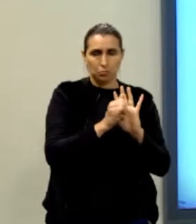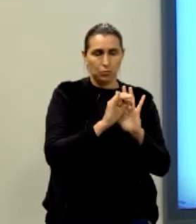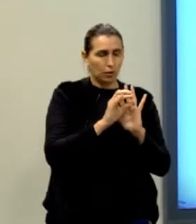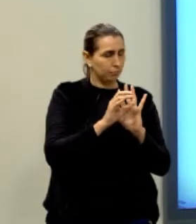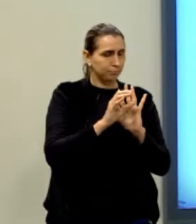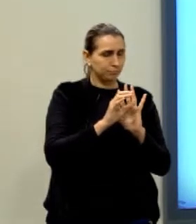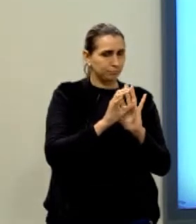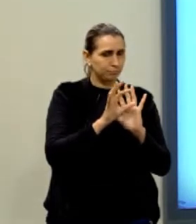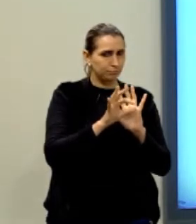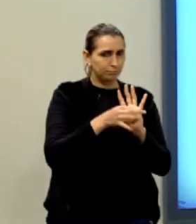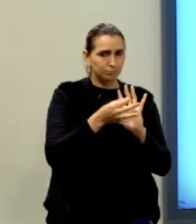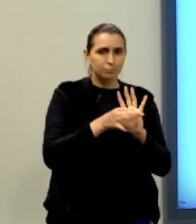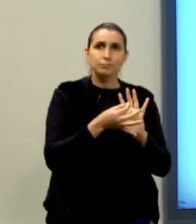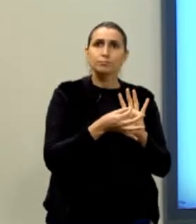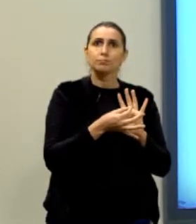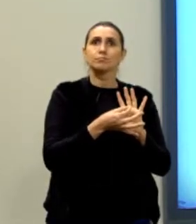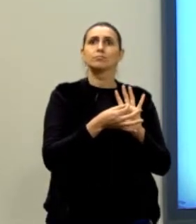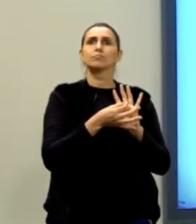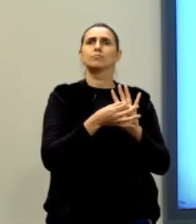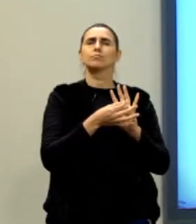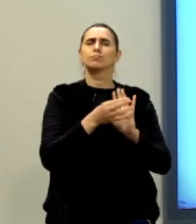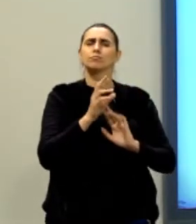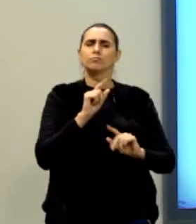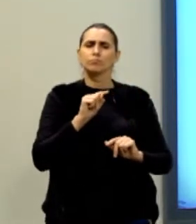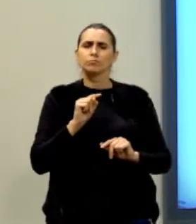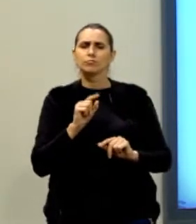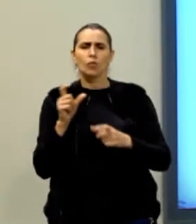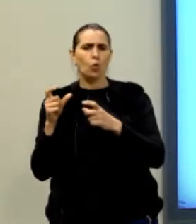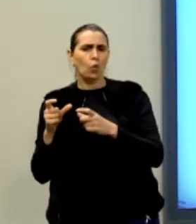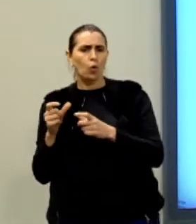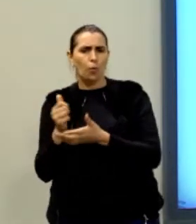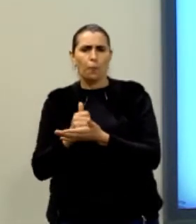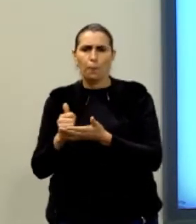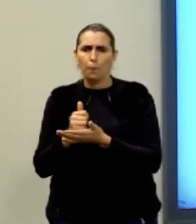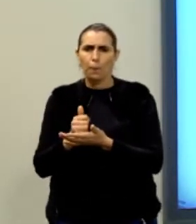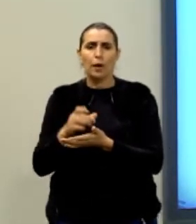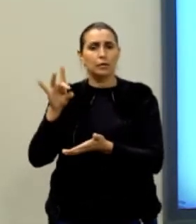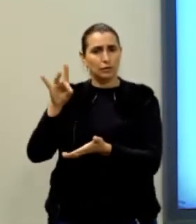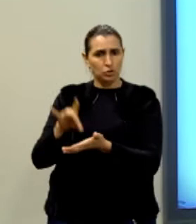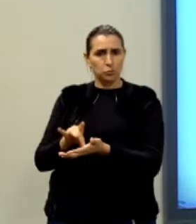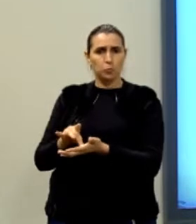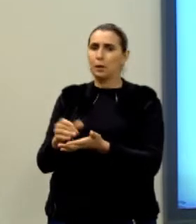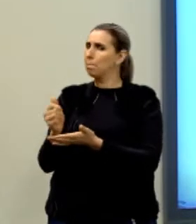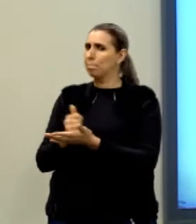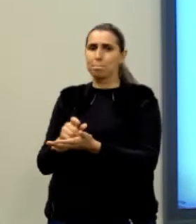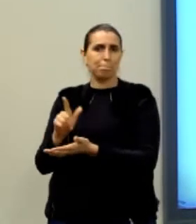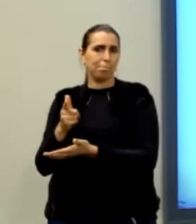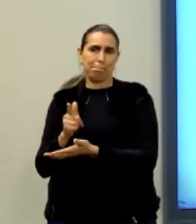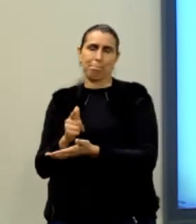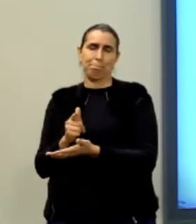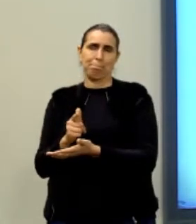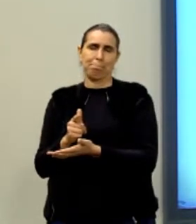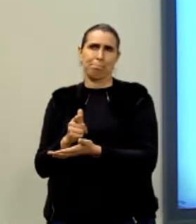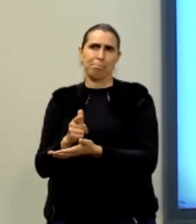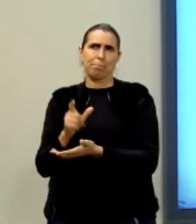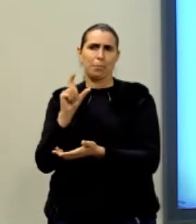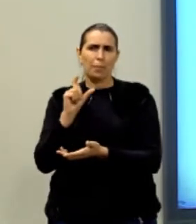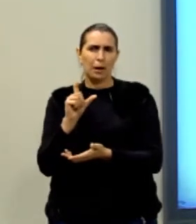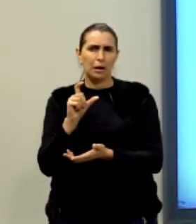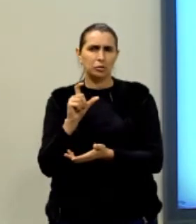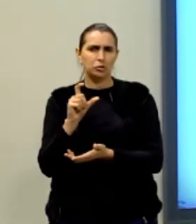Partes embrionárias, repertório não legitimado e repertório legitimado, tá? O que que é parte